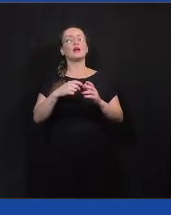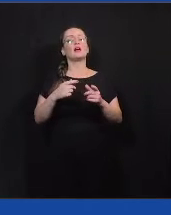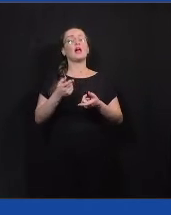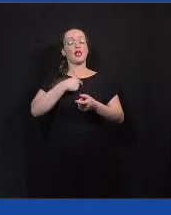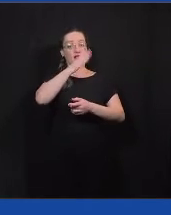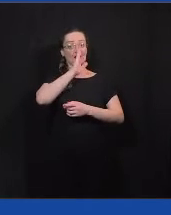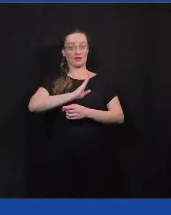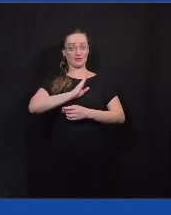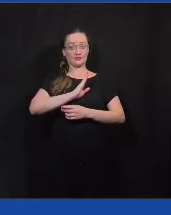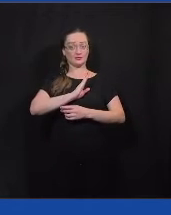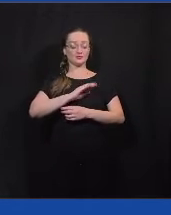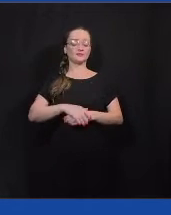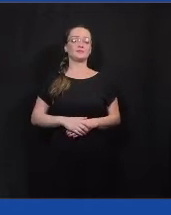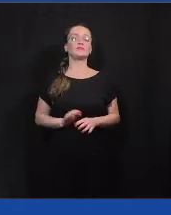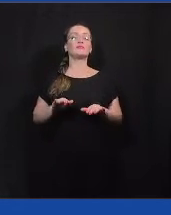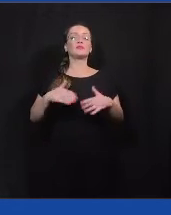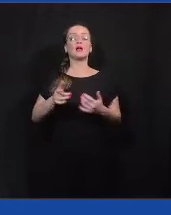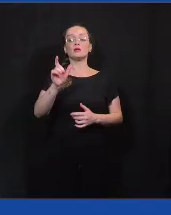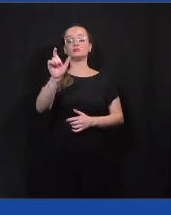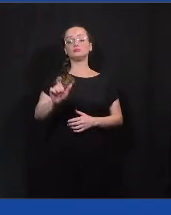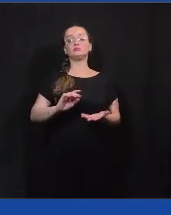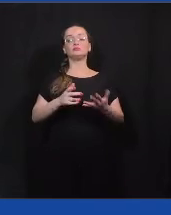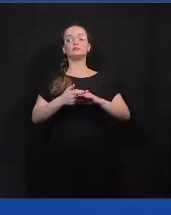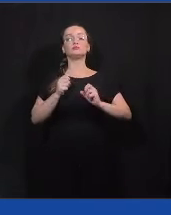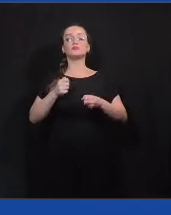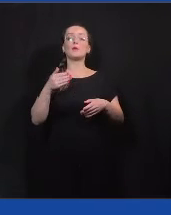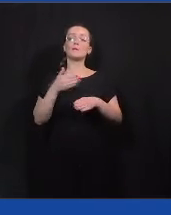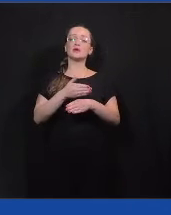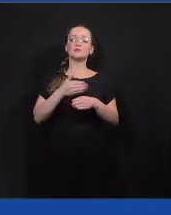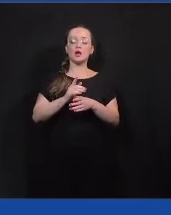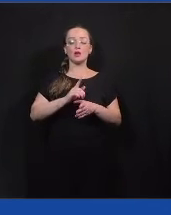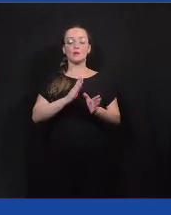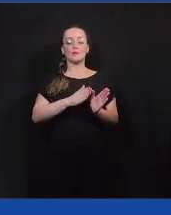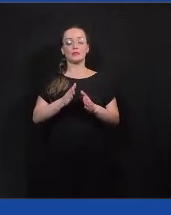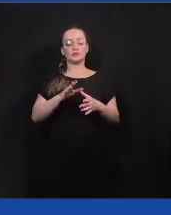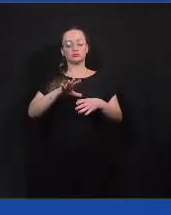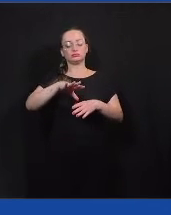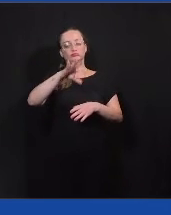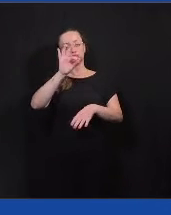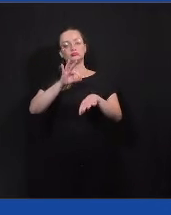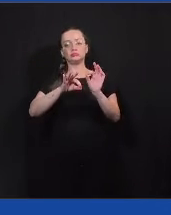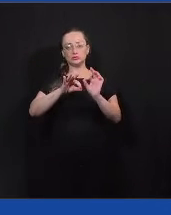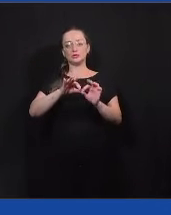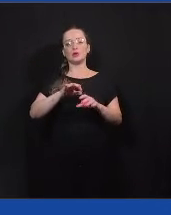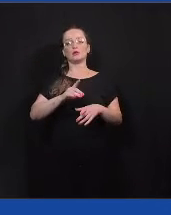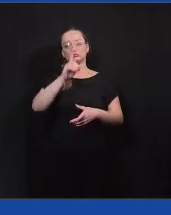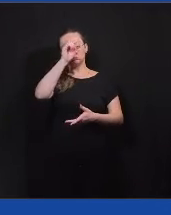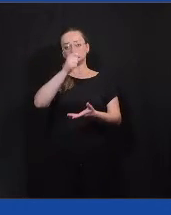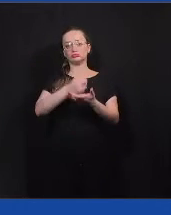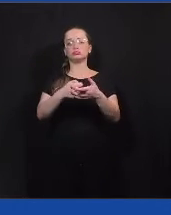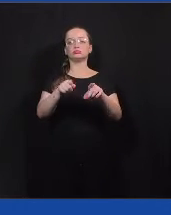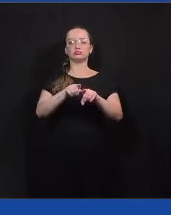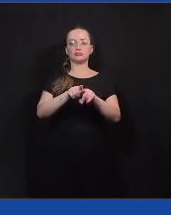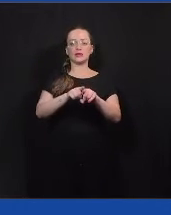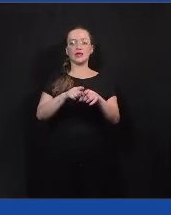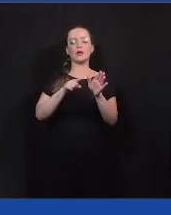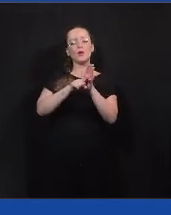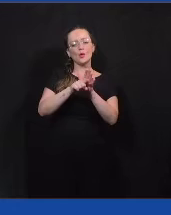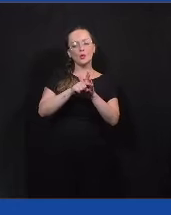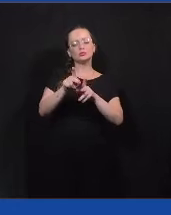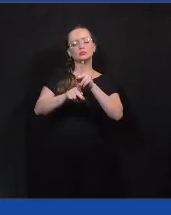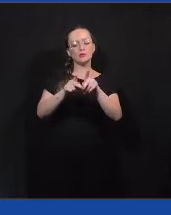gratuito, e aí o cidadão pode participar tanto de processos de tomada de decisão, então, consultas públicas,